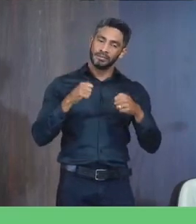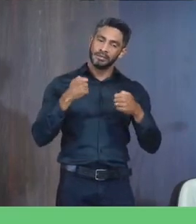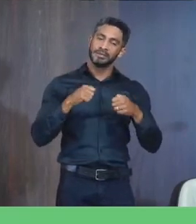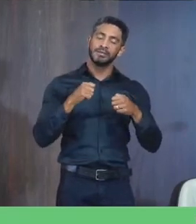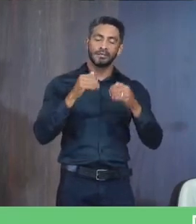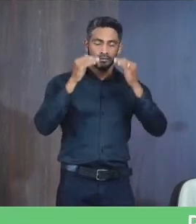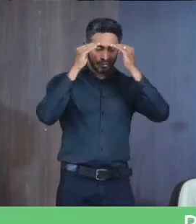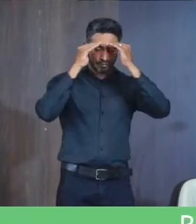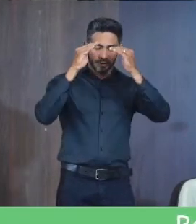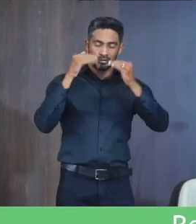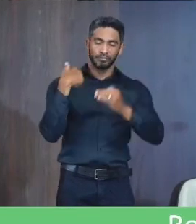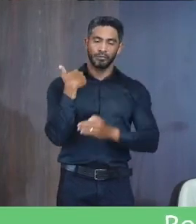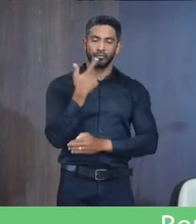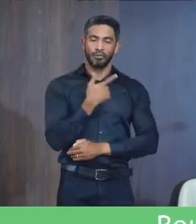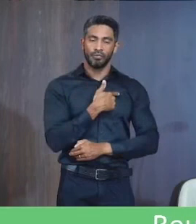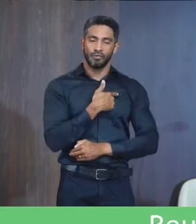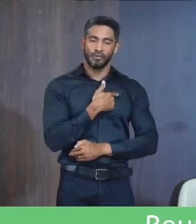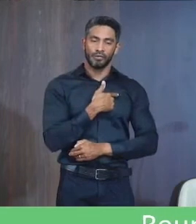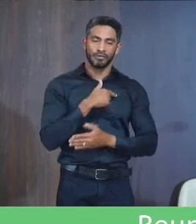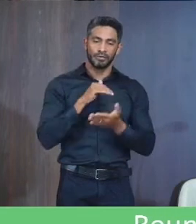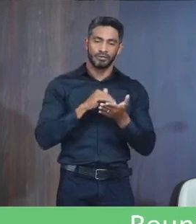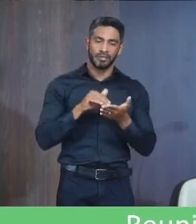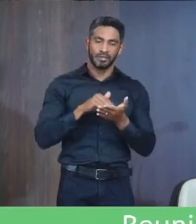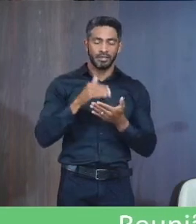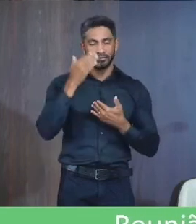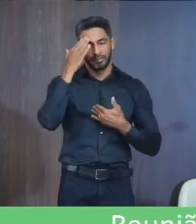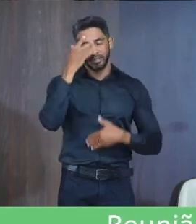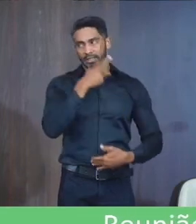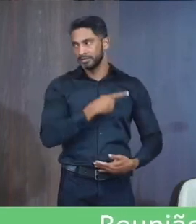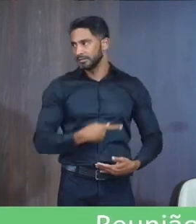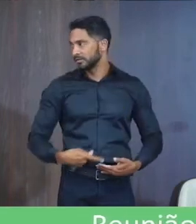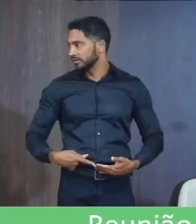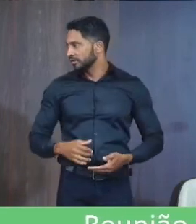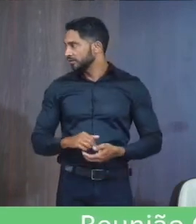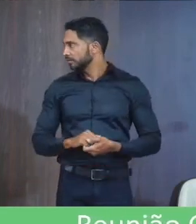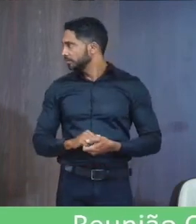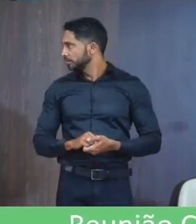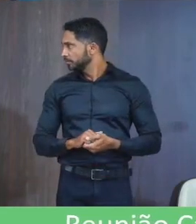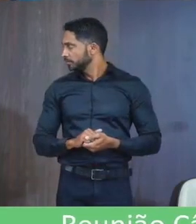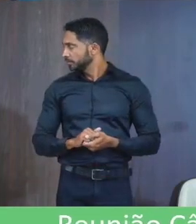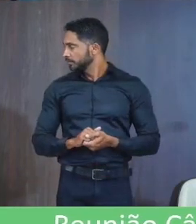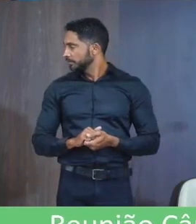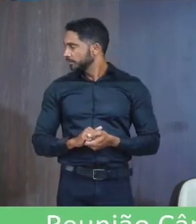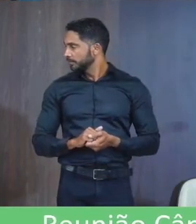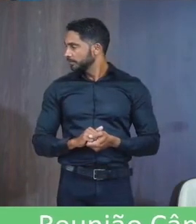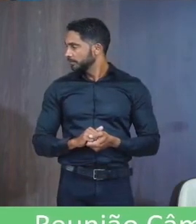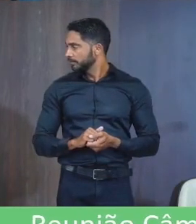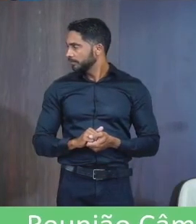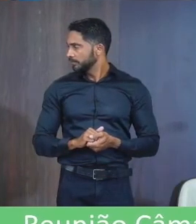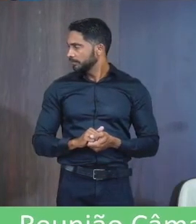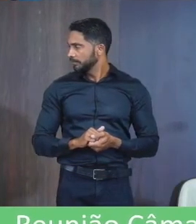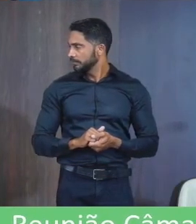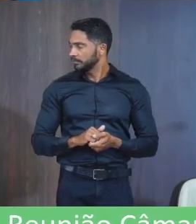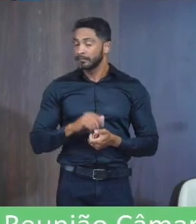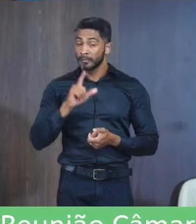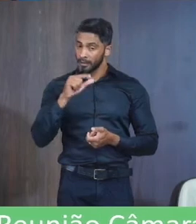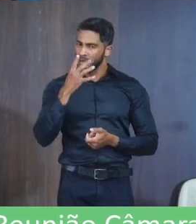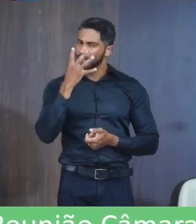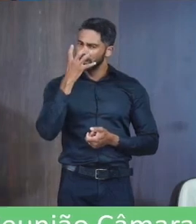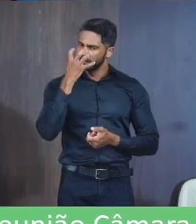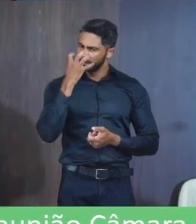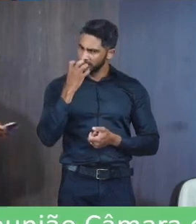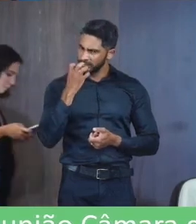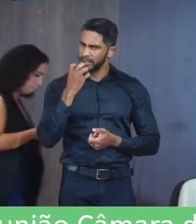Atendidos Pelo nosso Secretário Obrigado Sra. Presidente Uma paz Colega Pois não Isso aí é grave